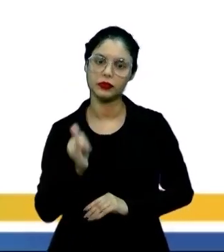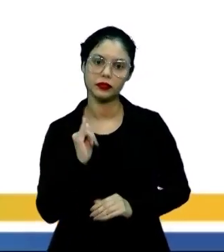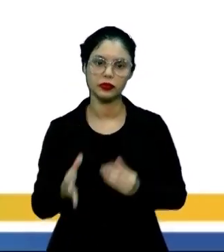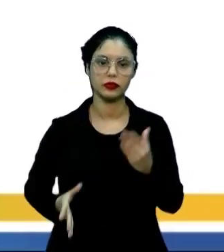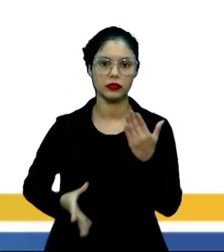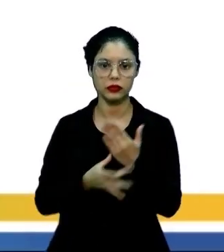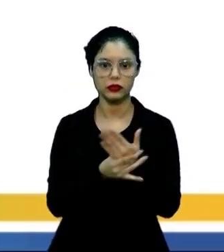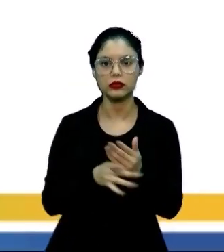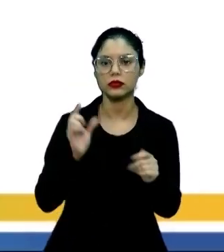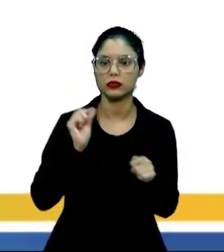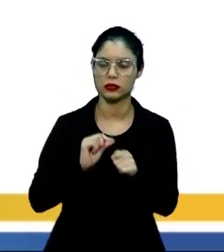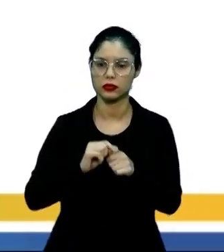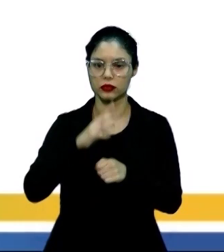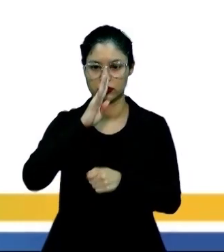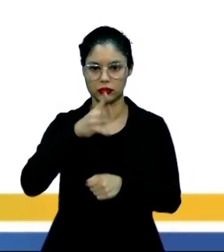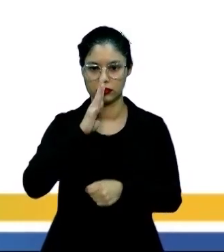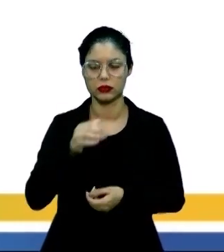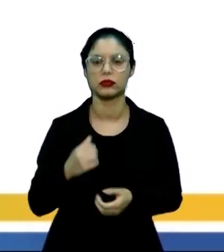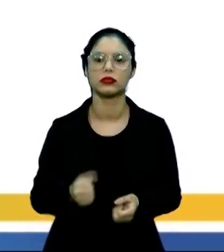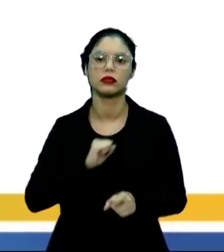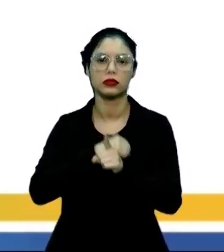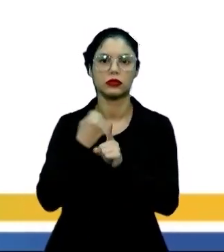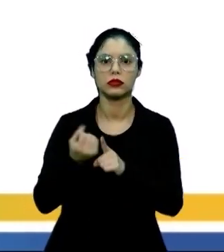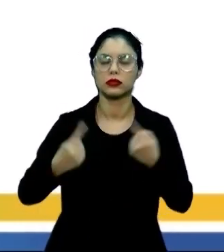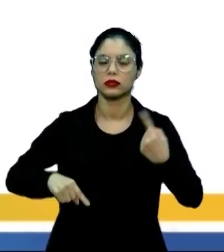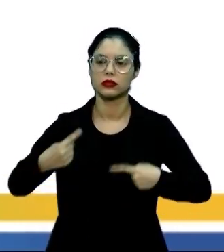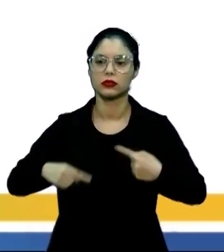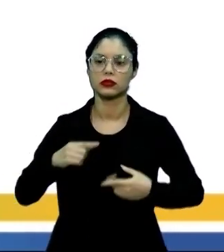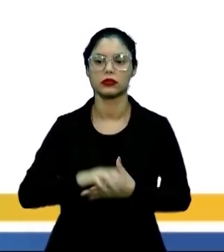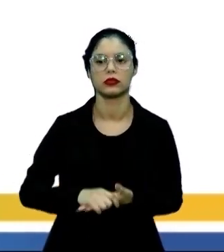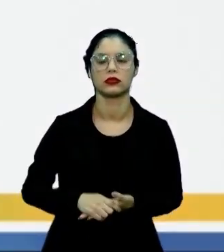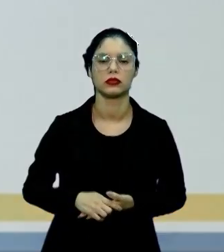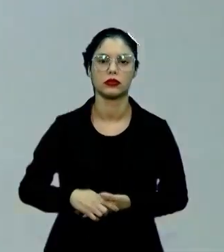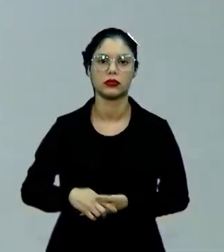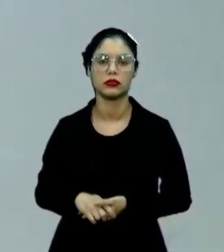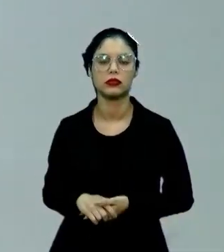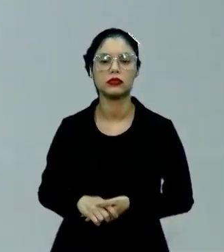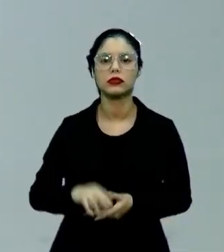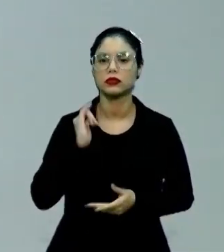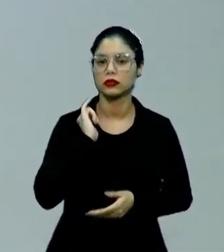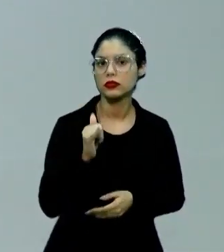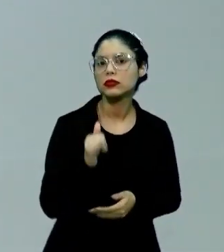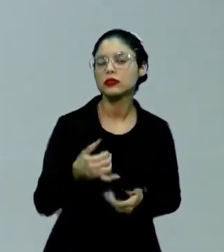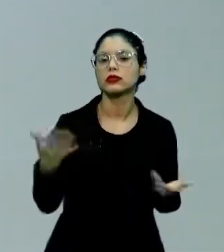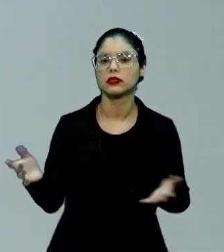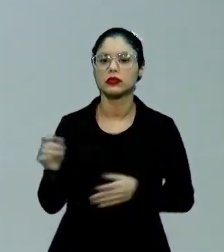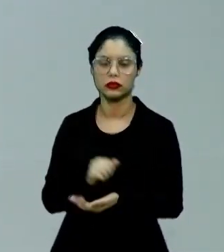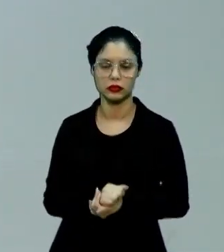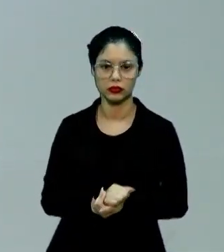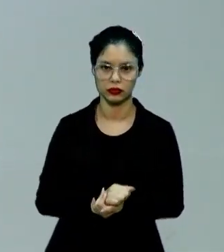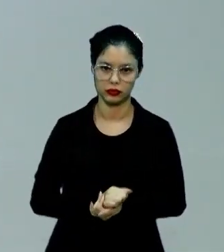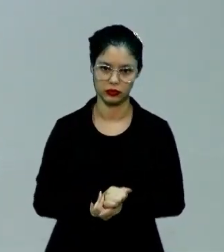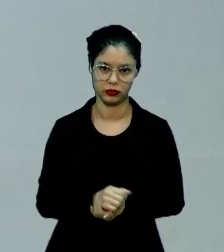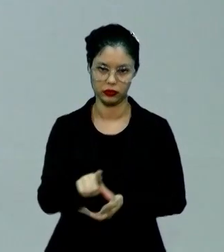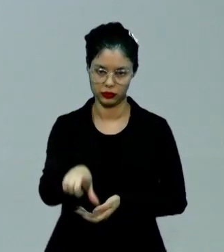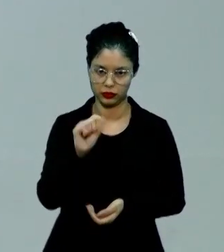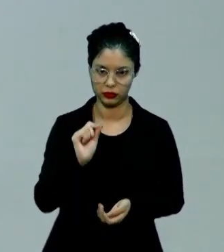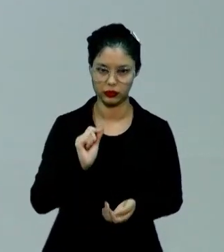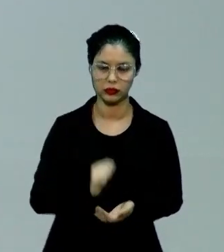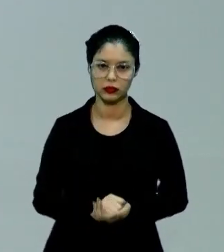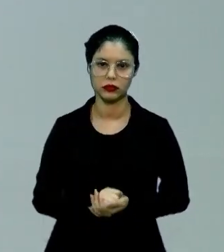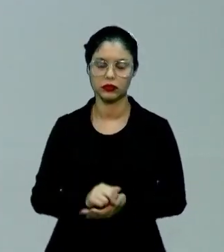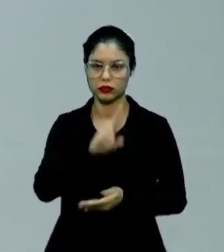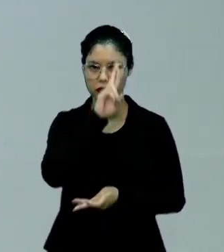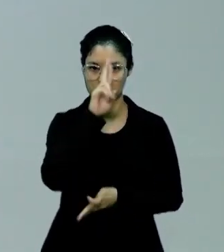O narrador, ele faz uma crítica sociopolítica. Então, o narrador vai lá, escolhe ali uma